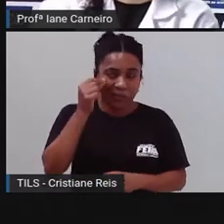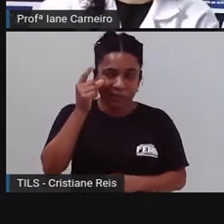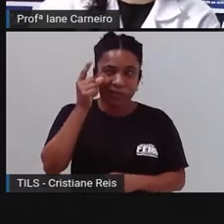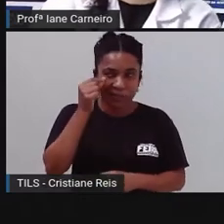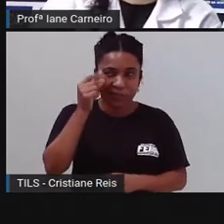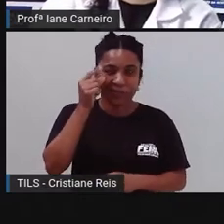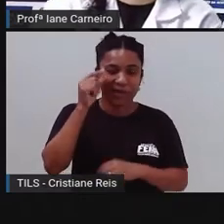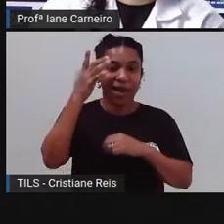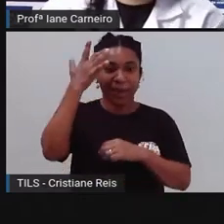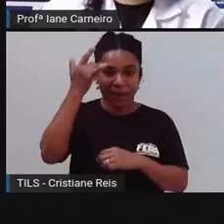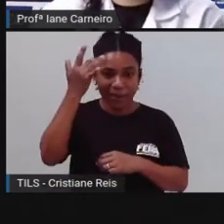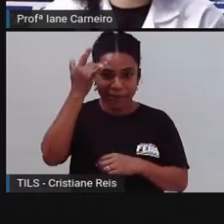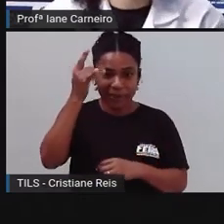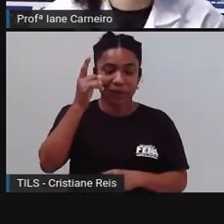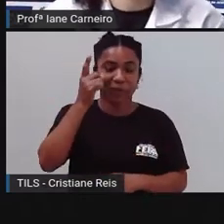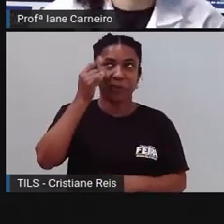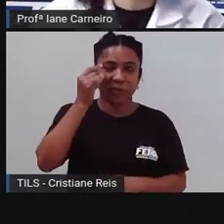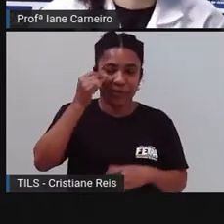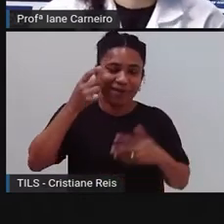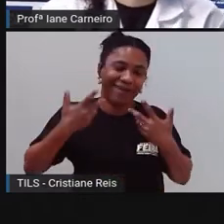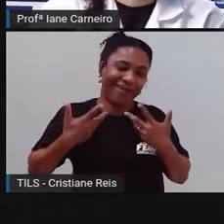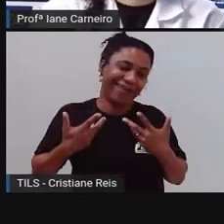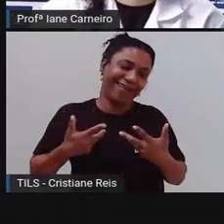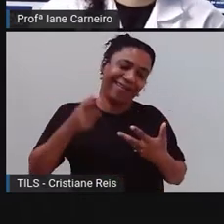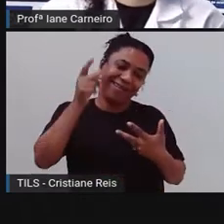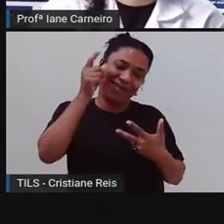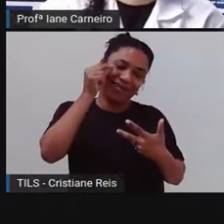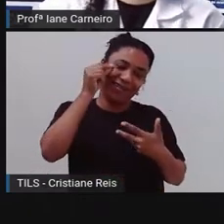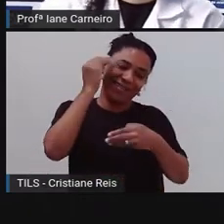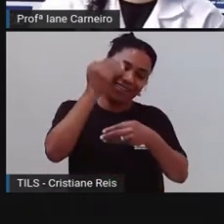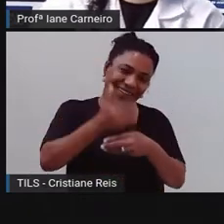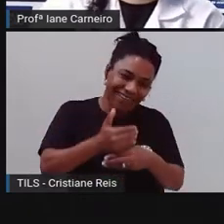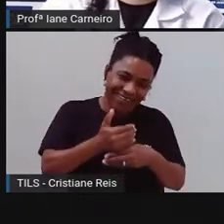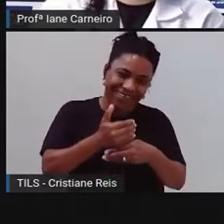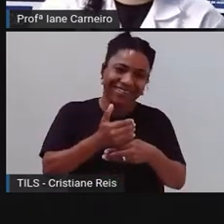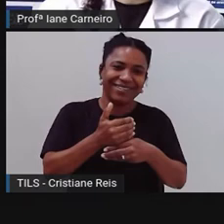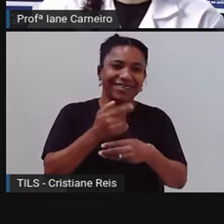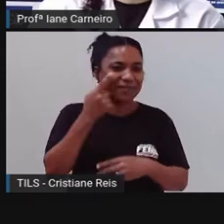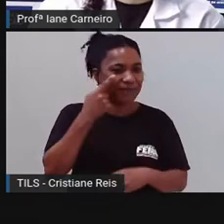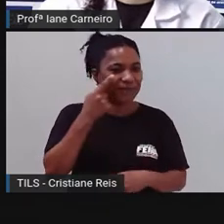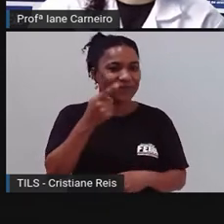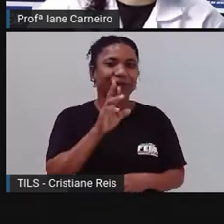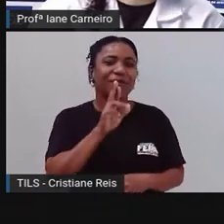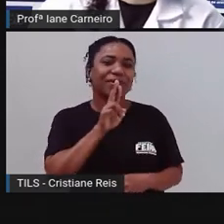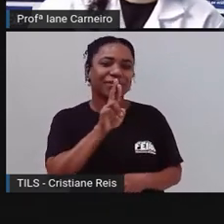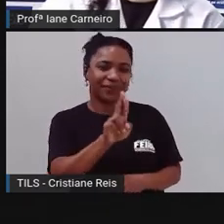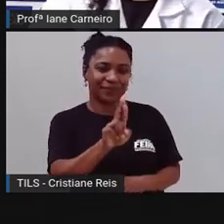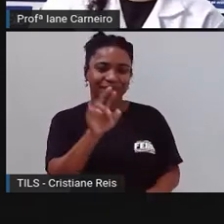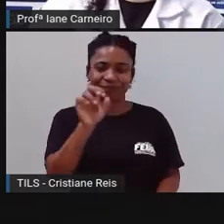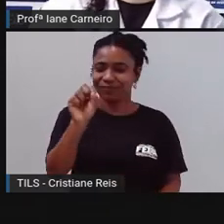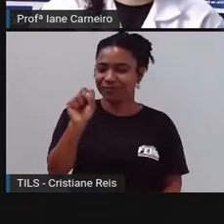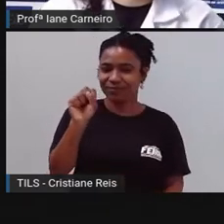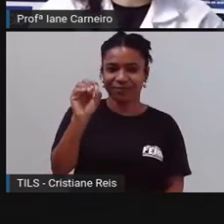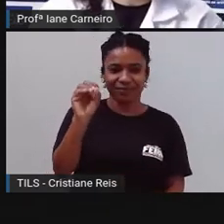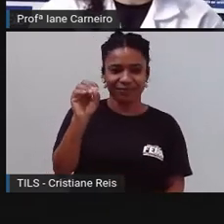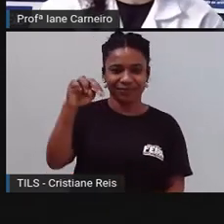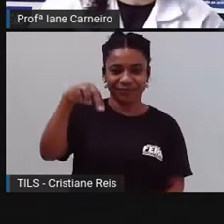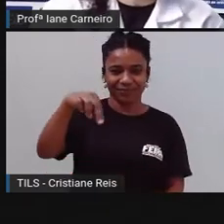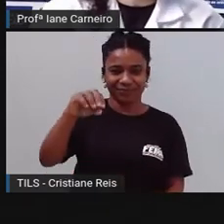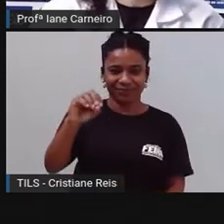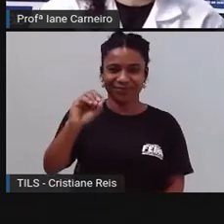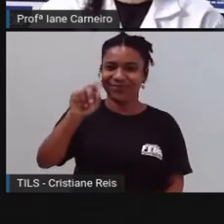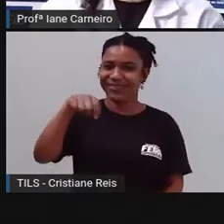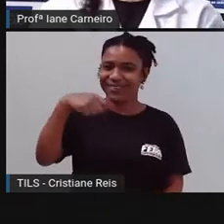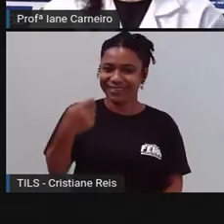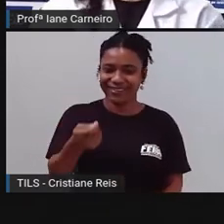aumentando. Então, escrevam aí, ó. A resposta dessa terceira adivinha? Sono. Quem aí está com